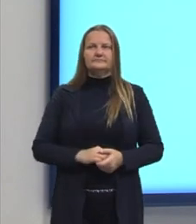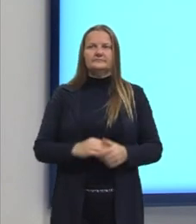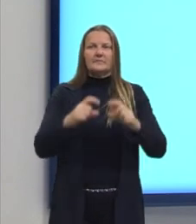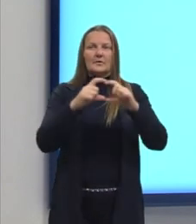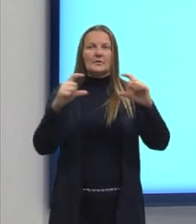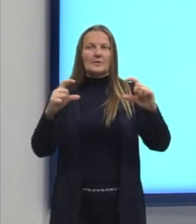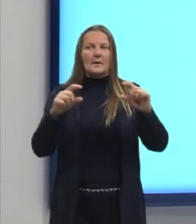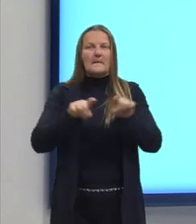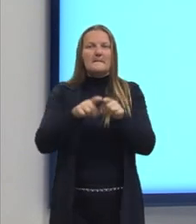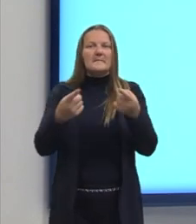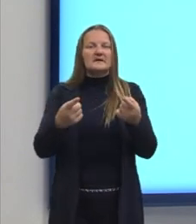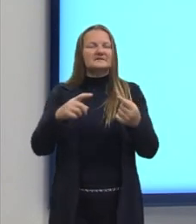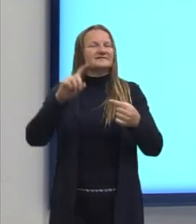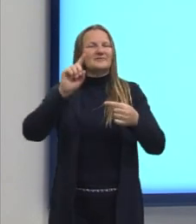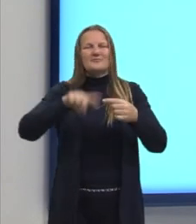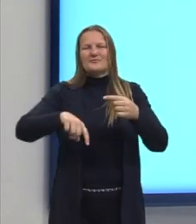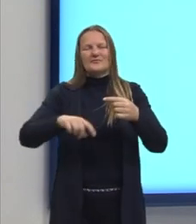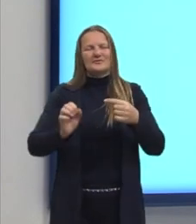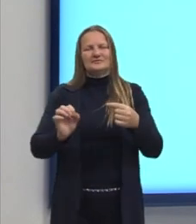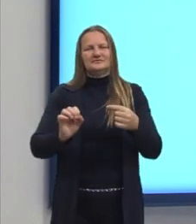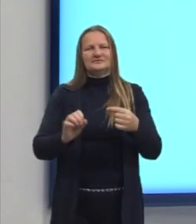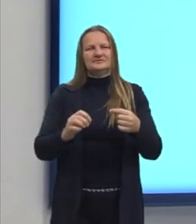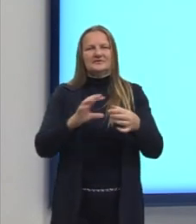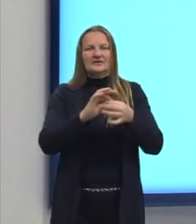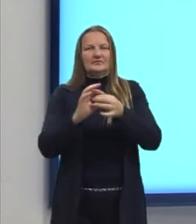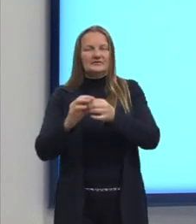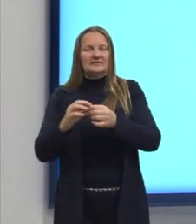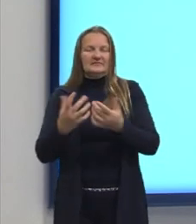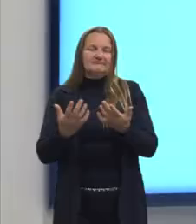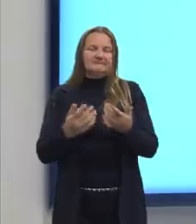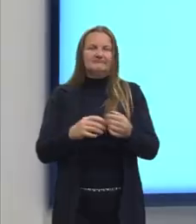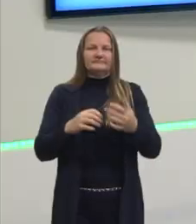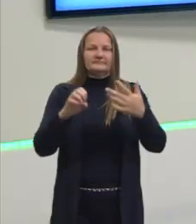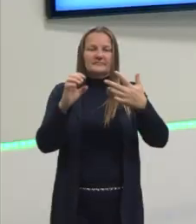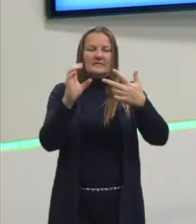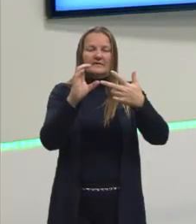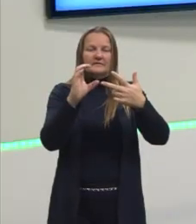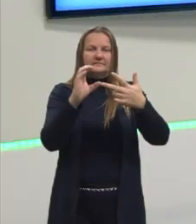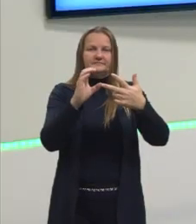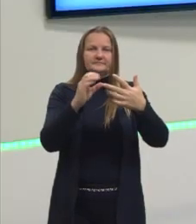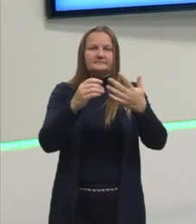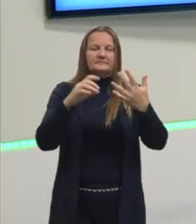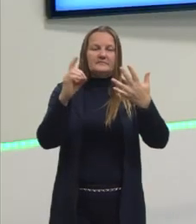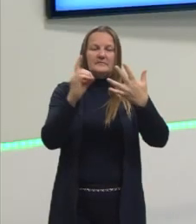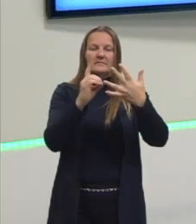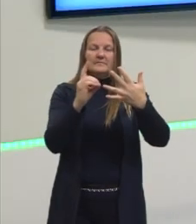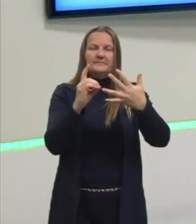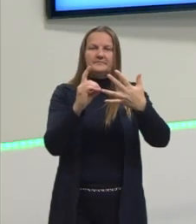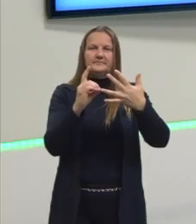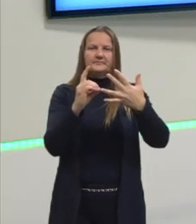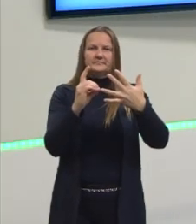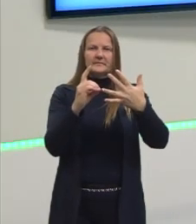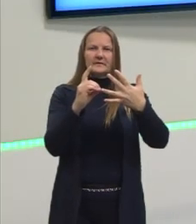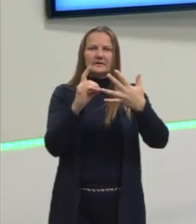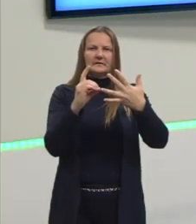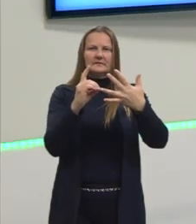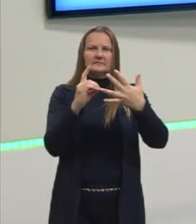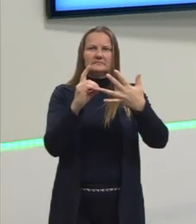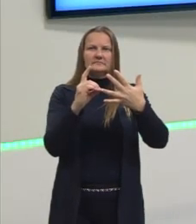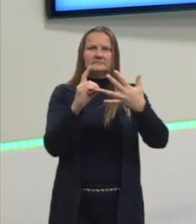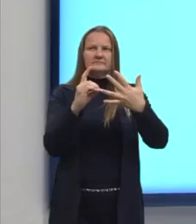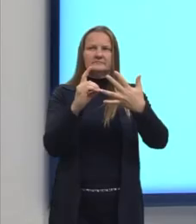o mas não serve para atualizar eventos. Qual a nossa próxima alternativa ali? Vamos dar uma olhadinha.